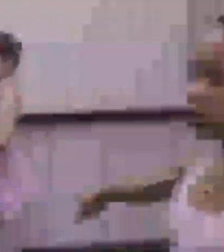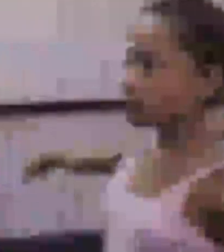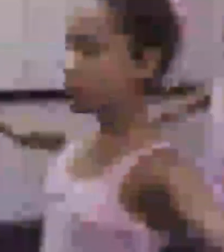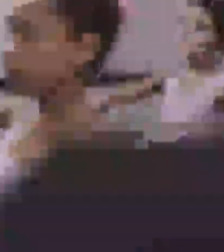Música Música Música